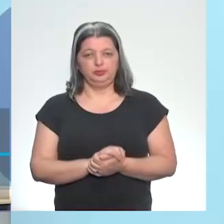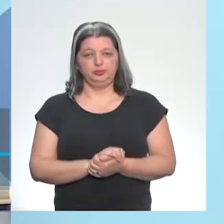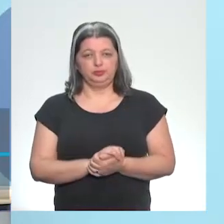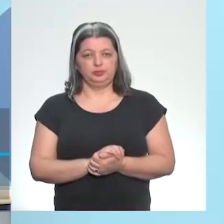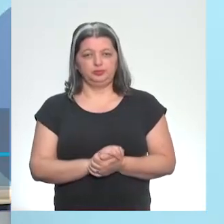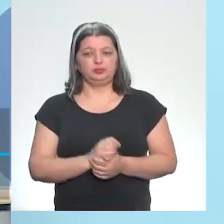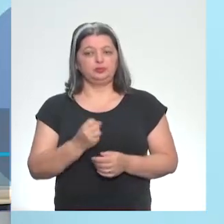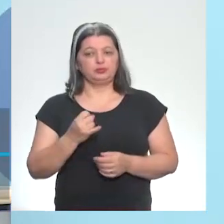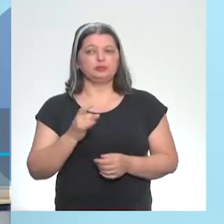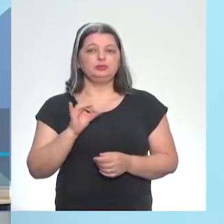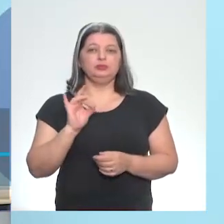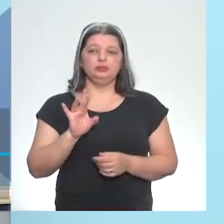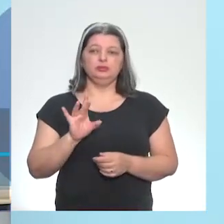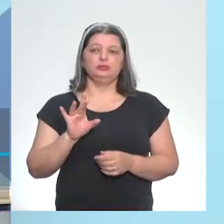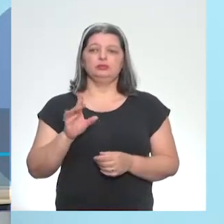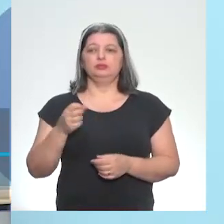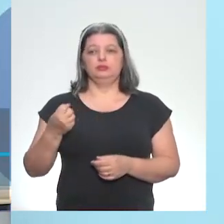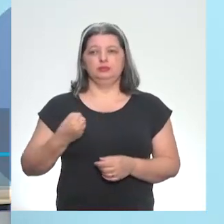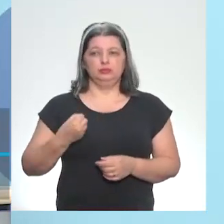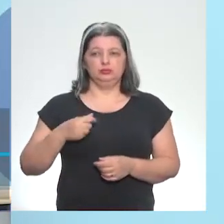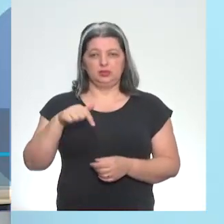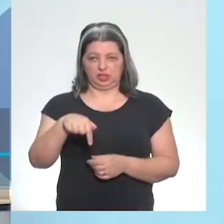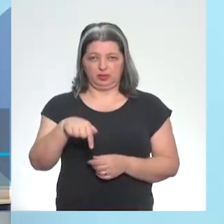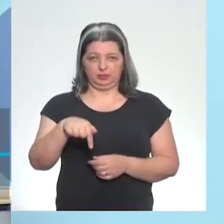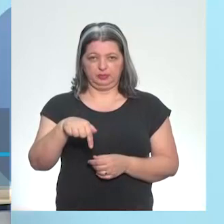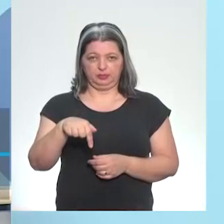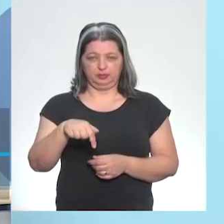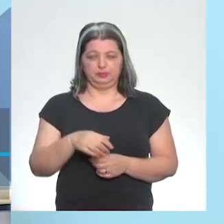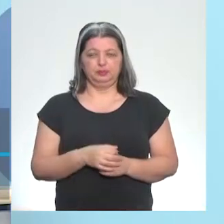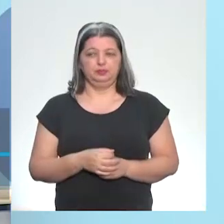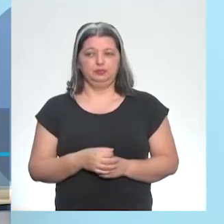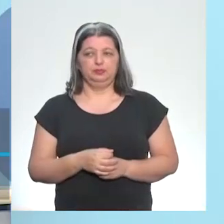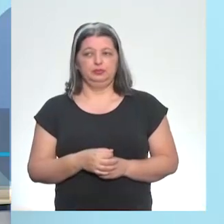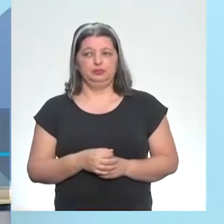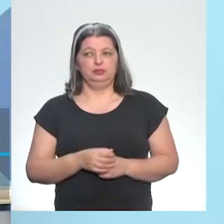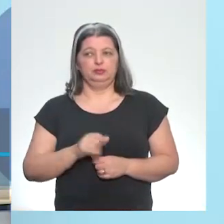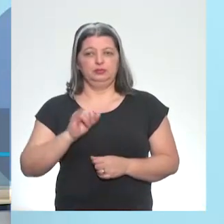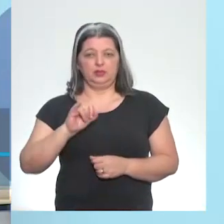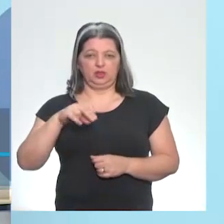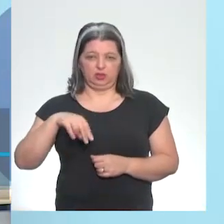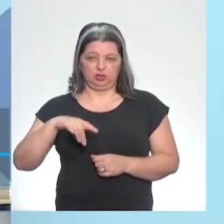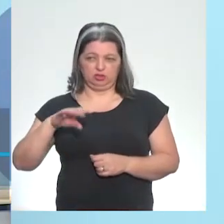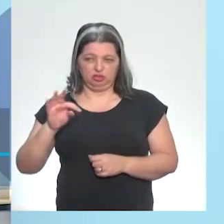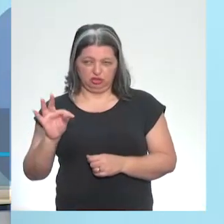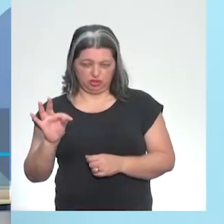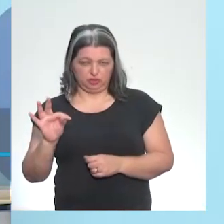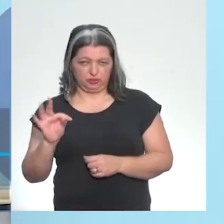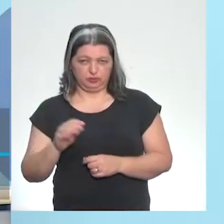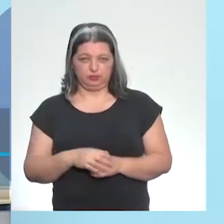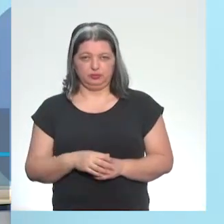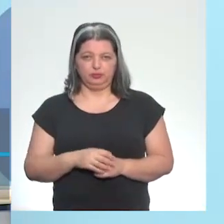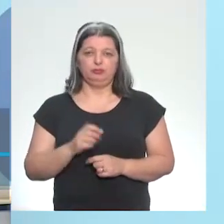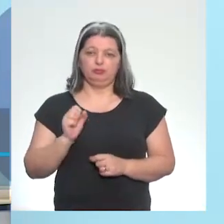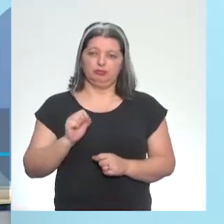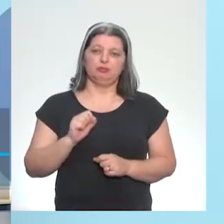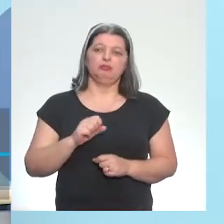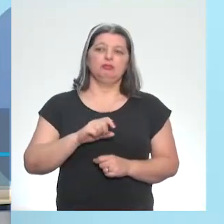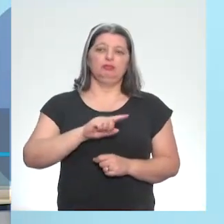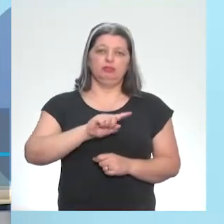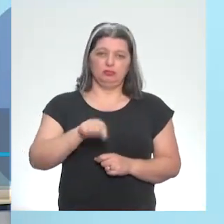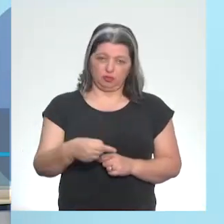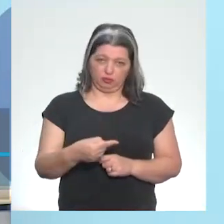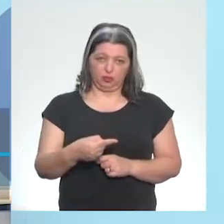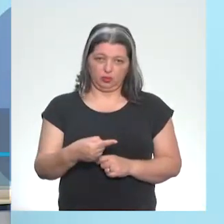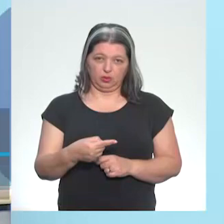vai usar número inteiro, você tem que colocar o int. Se você colocar que são números decimais, claro, entram os inteiros, mas que tem a